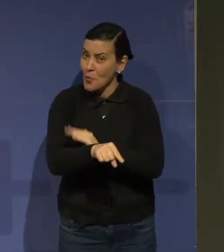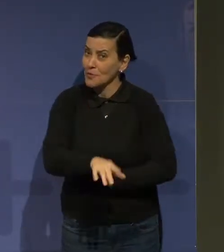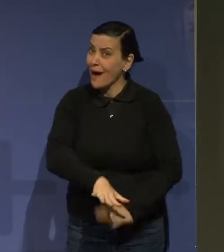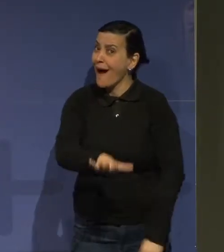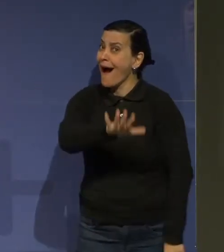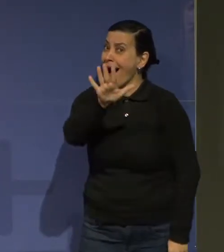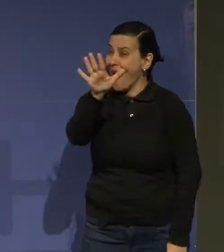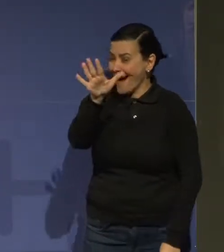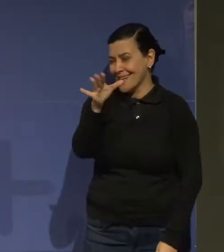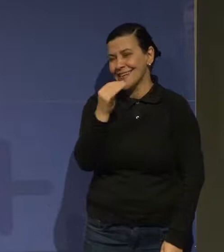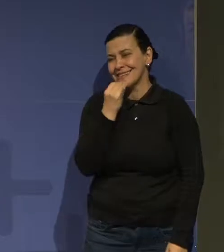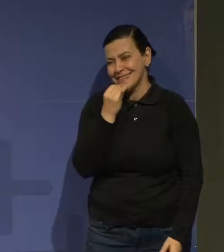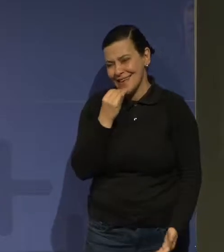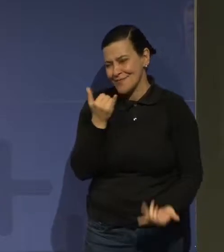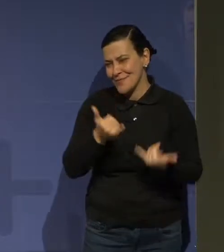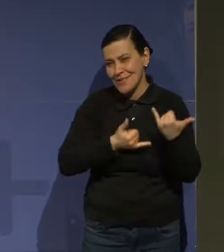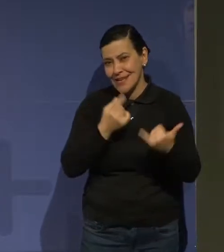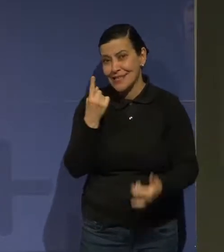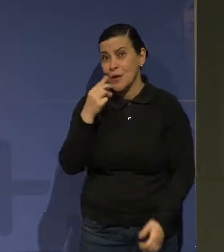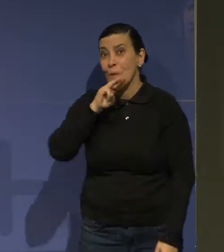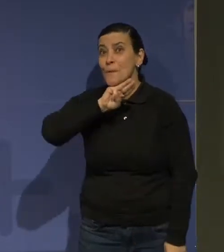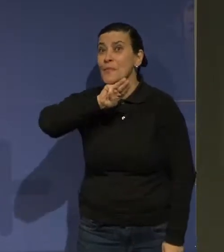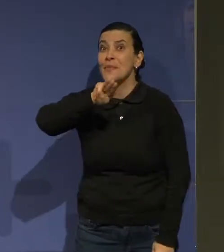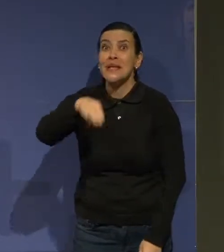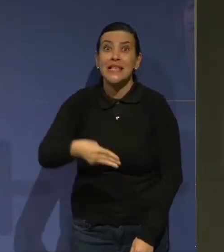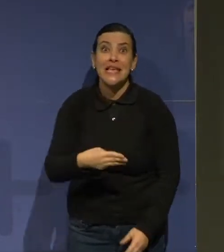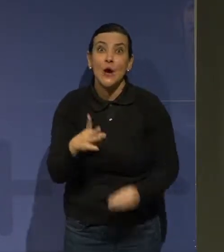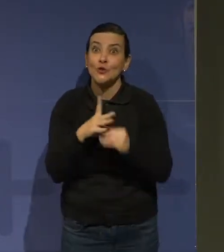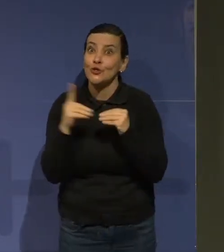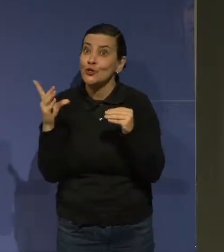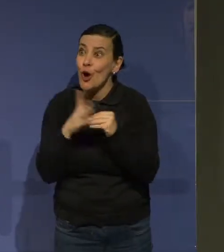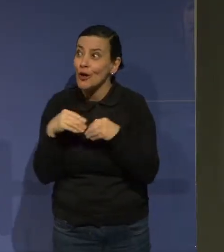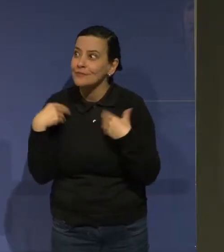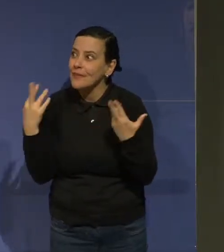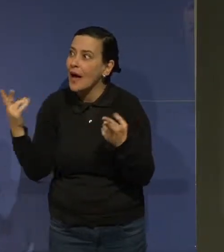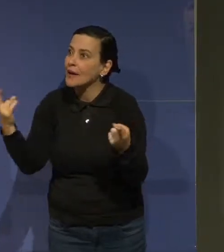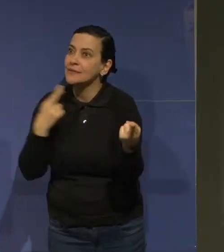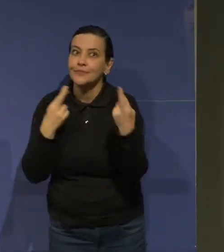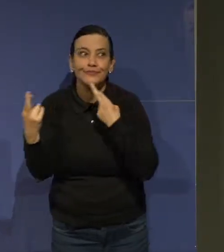Até porque, depois, você ganha um milhão, você não quer nem saber a resposta de fato.